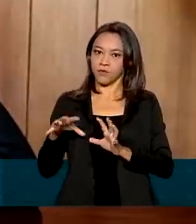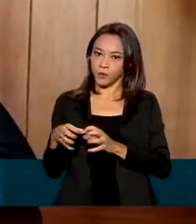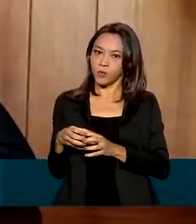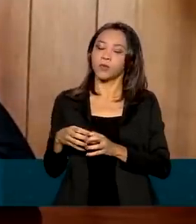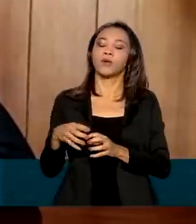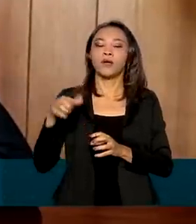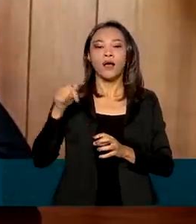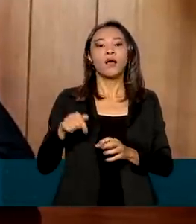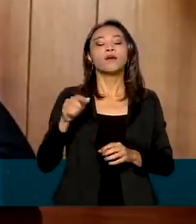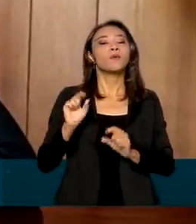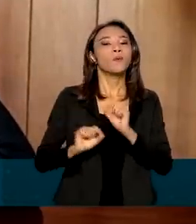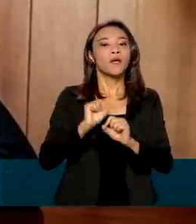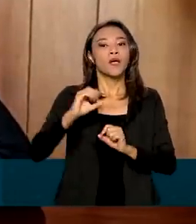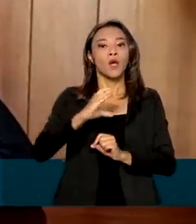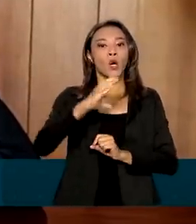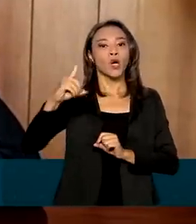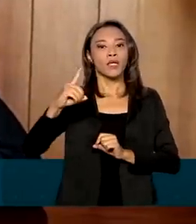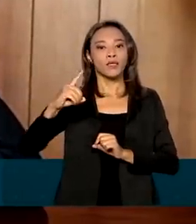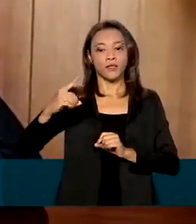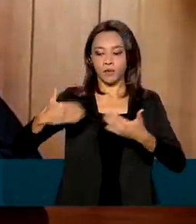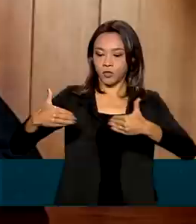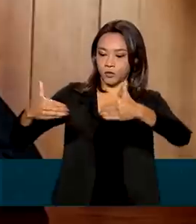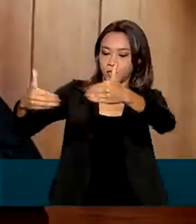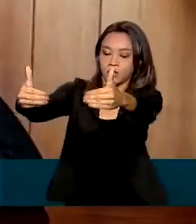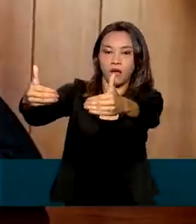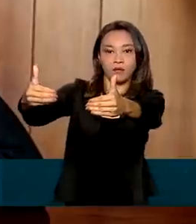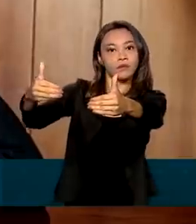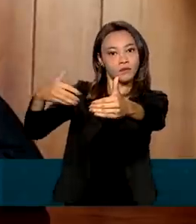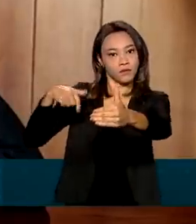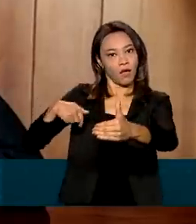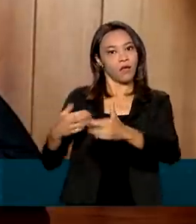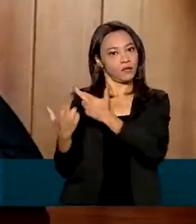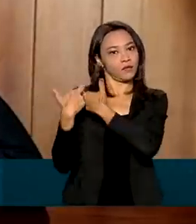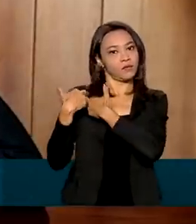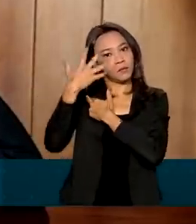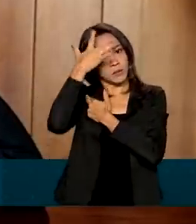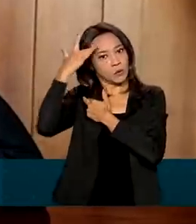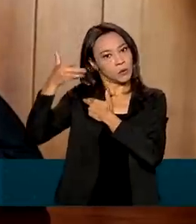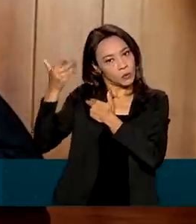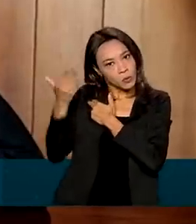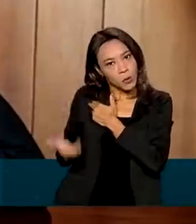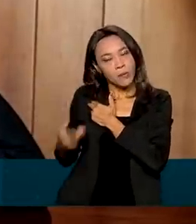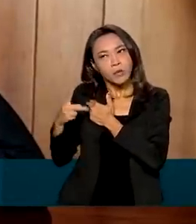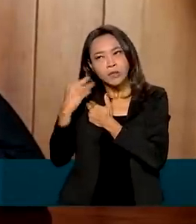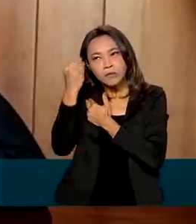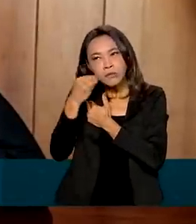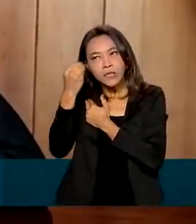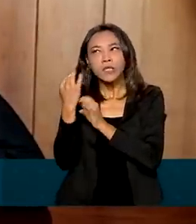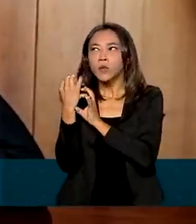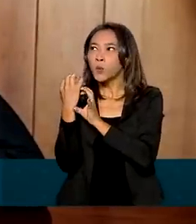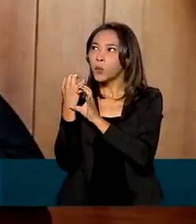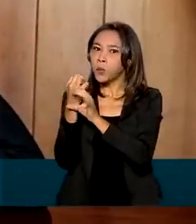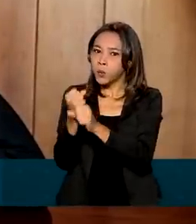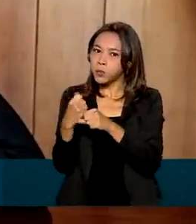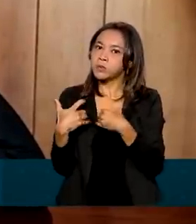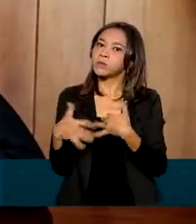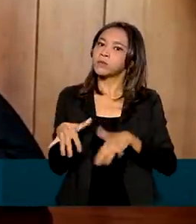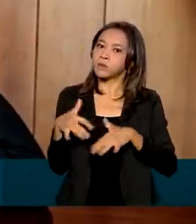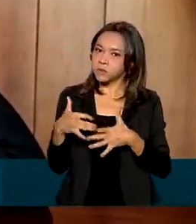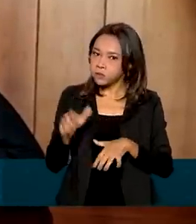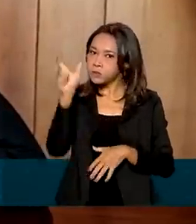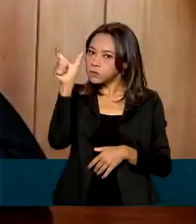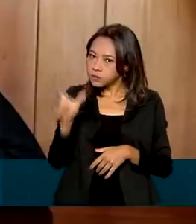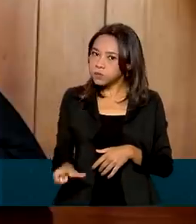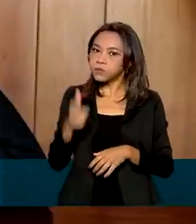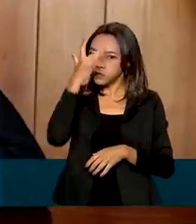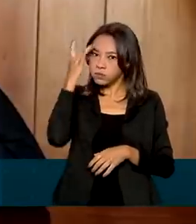inclusive, da coordenação entre os ministérios. Então, é uma pessoa que nos interessa pela sua experiência, que